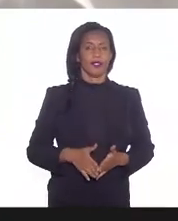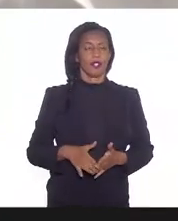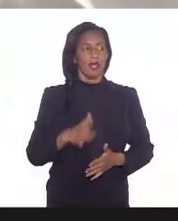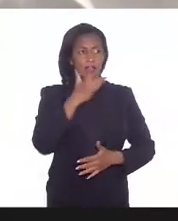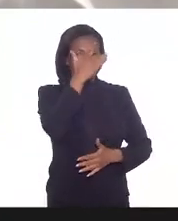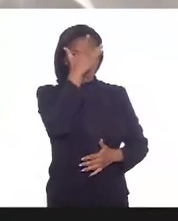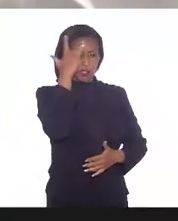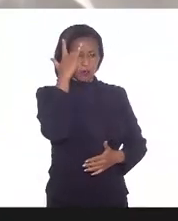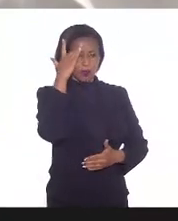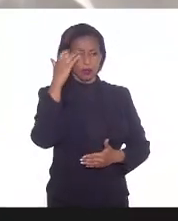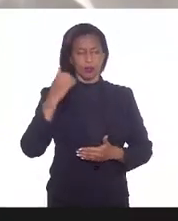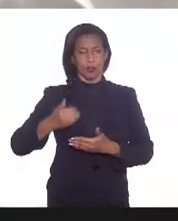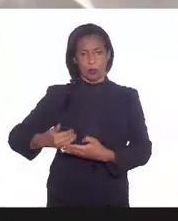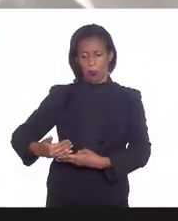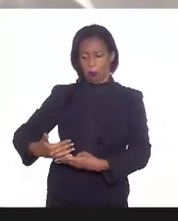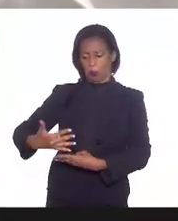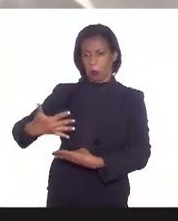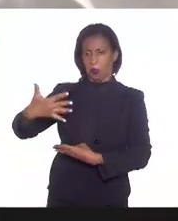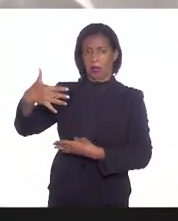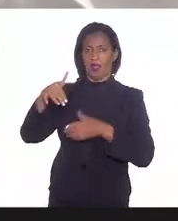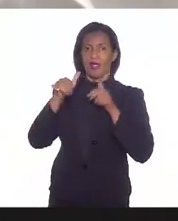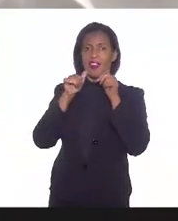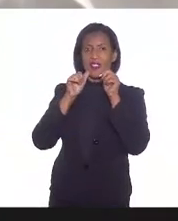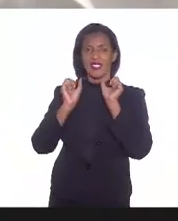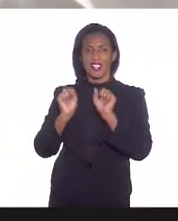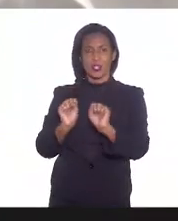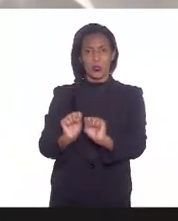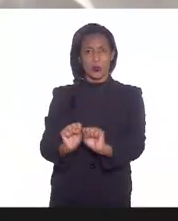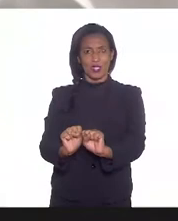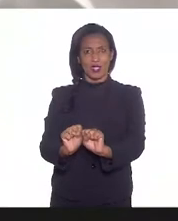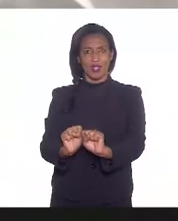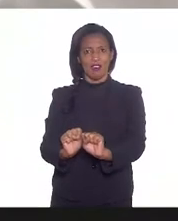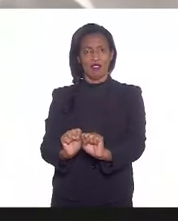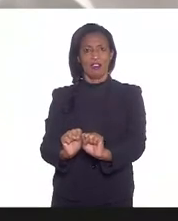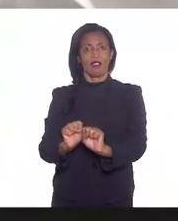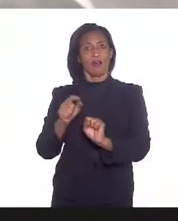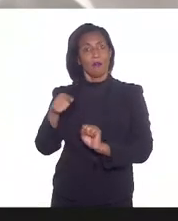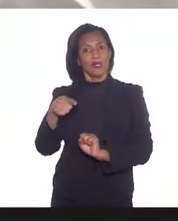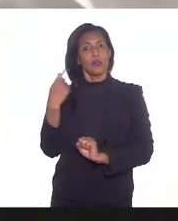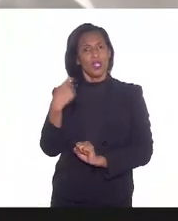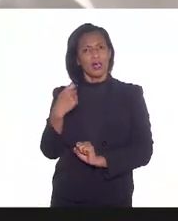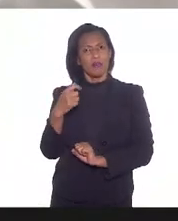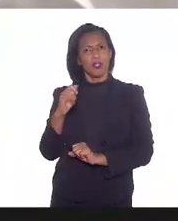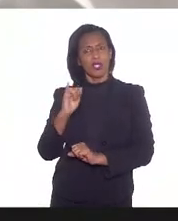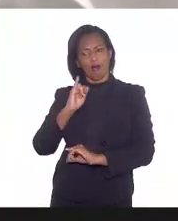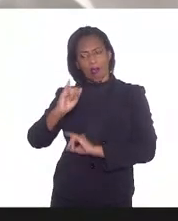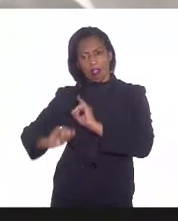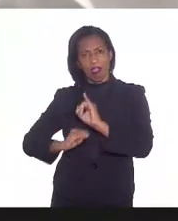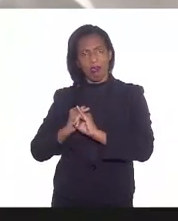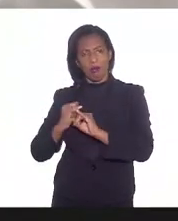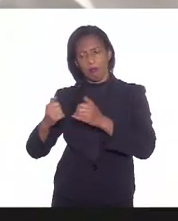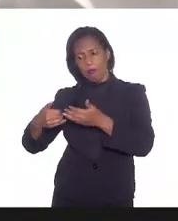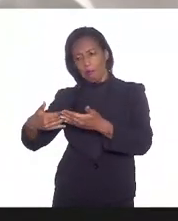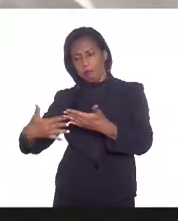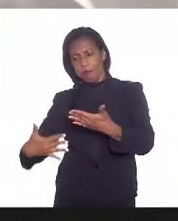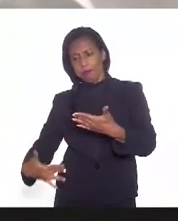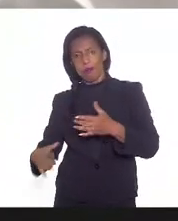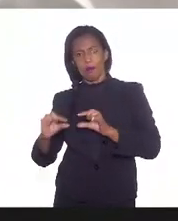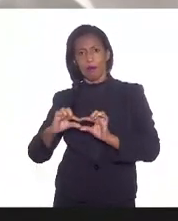pessoas estão colocando o nome e assessoria, mas eu queria pedir que colocasse no chat que